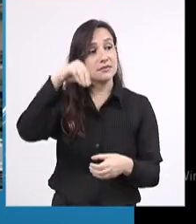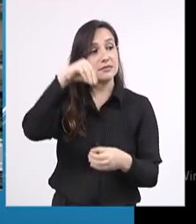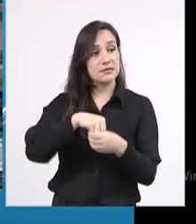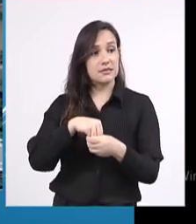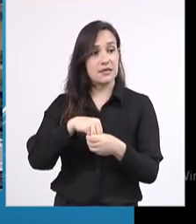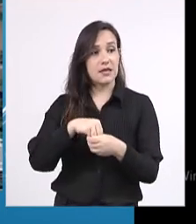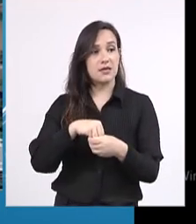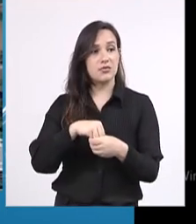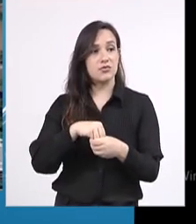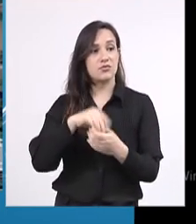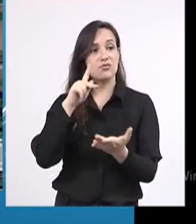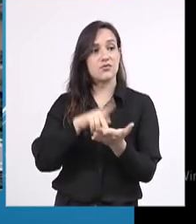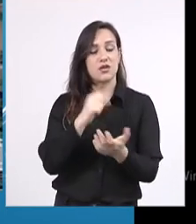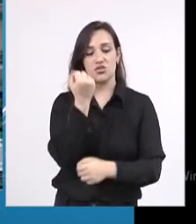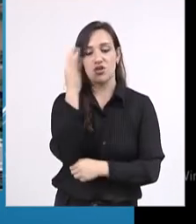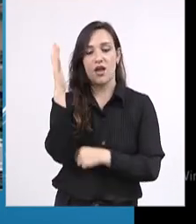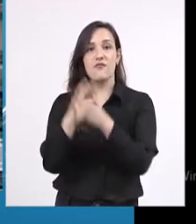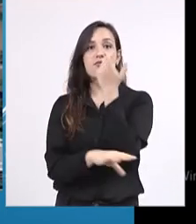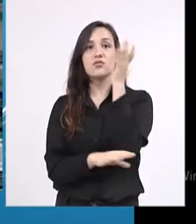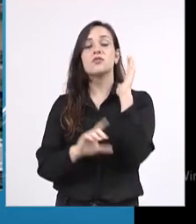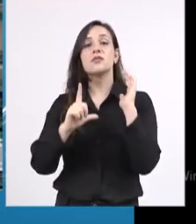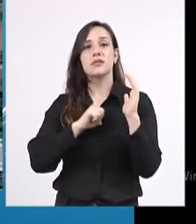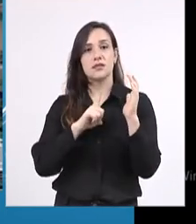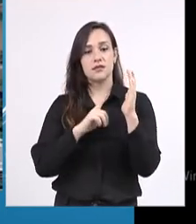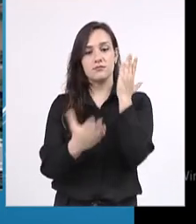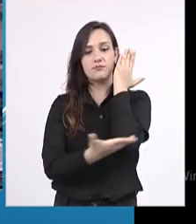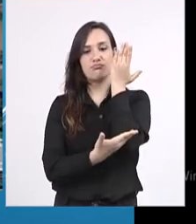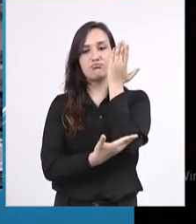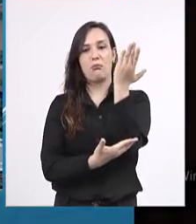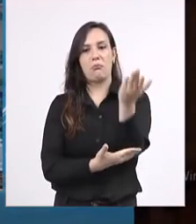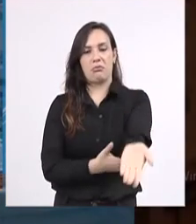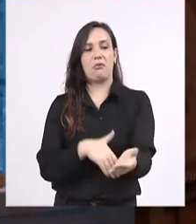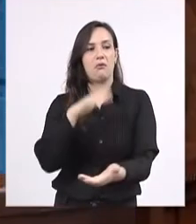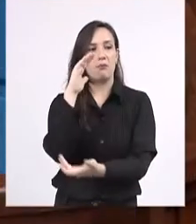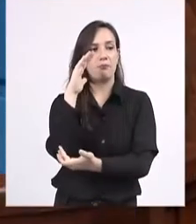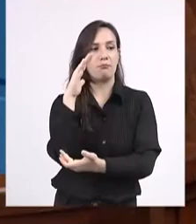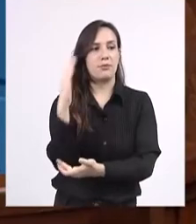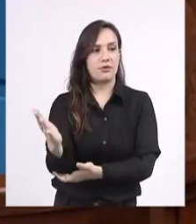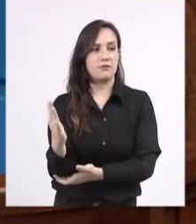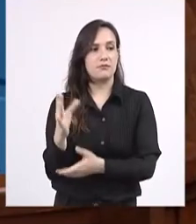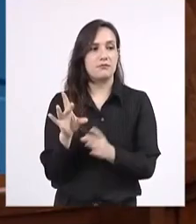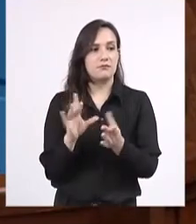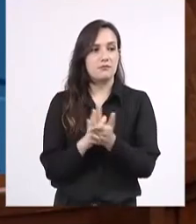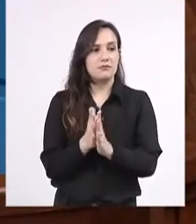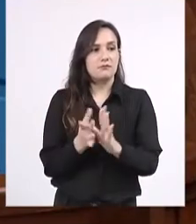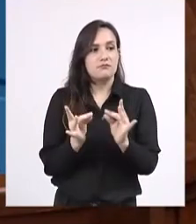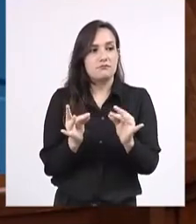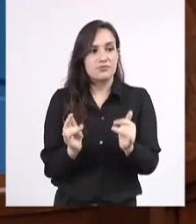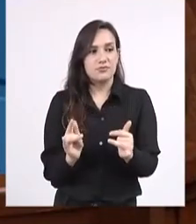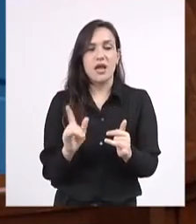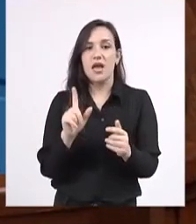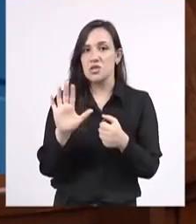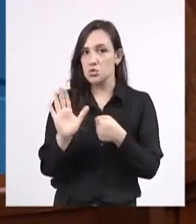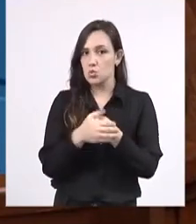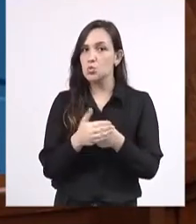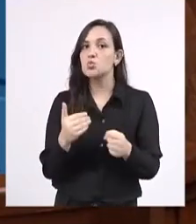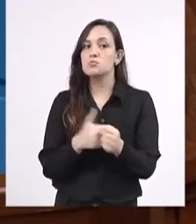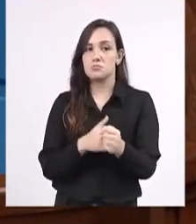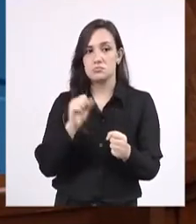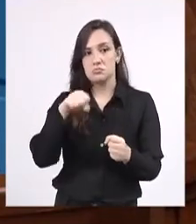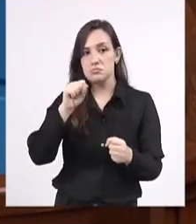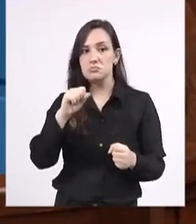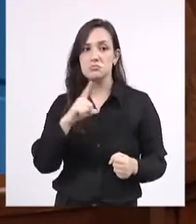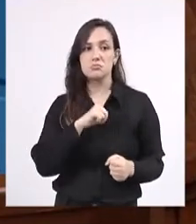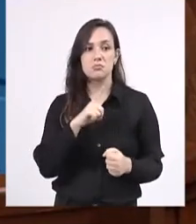vegetação nativa. Então, por causa desse desmatamento que vem sendo feito na calada da noite, é que a